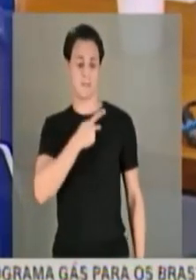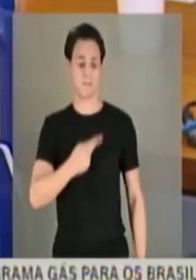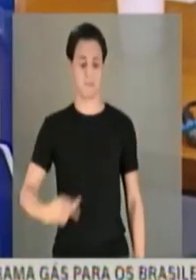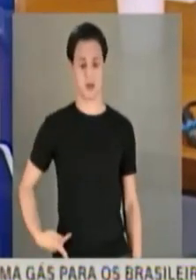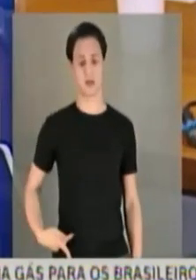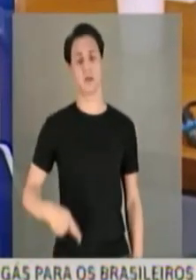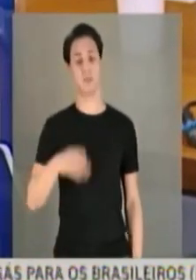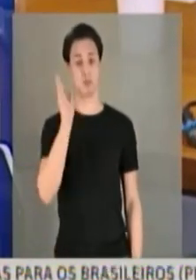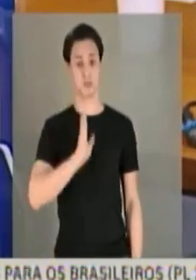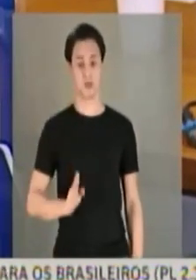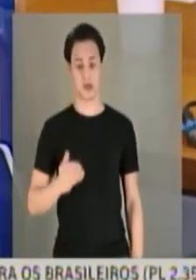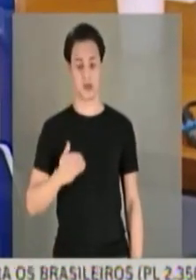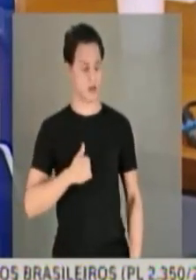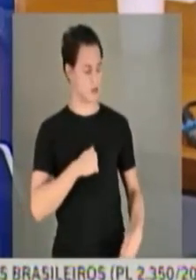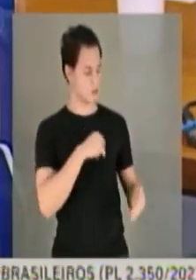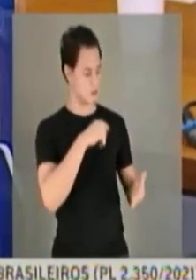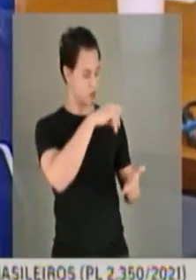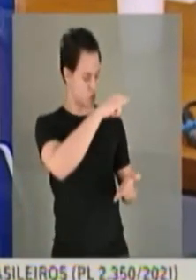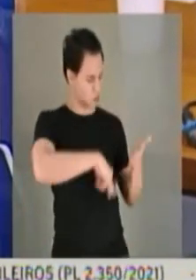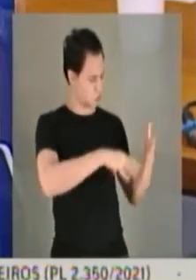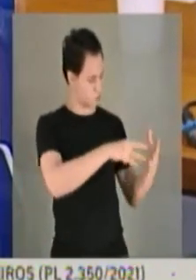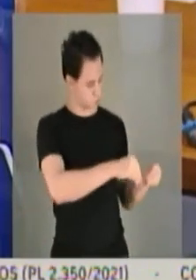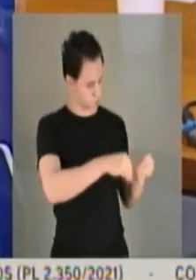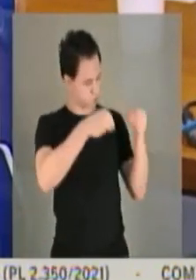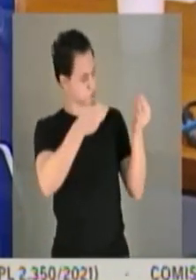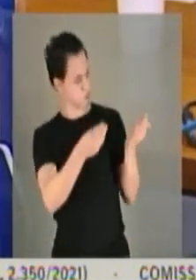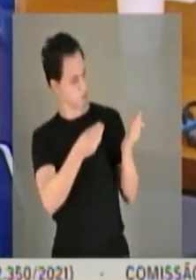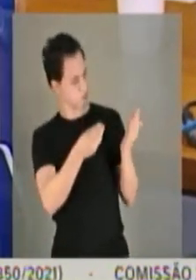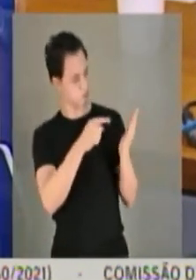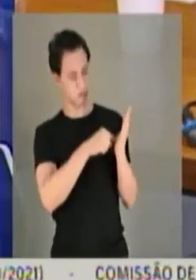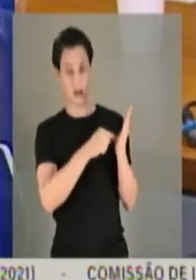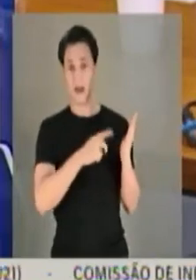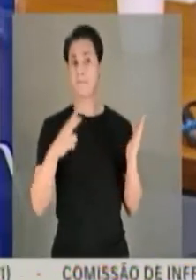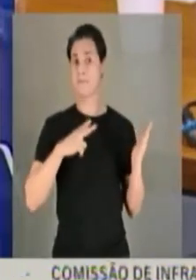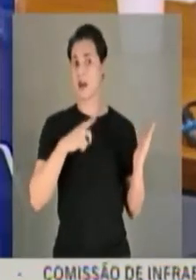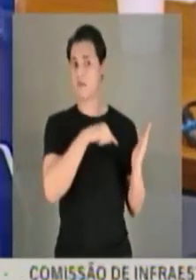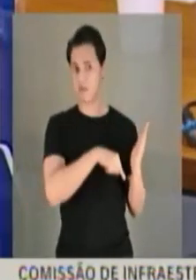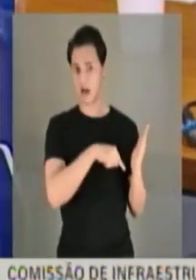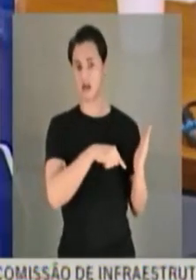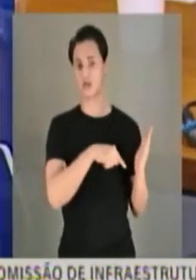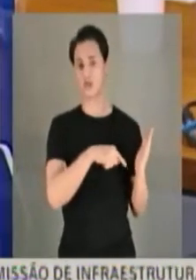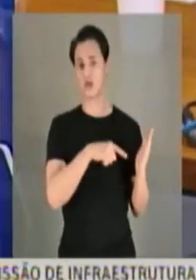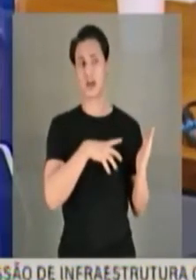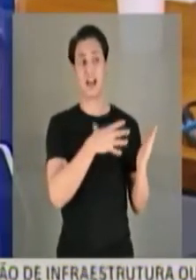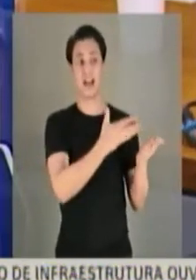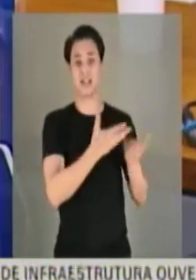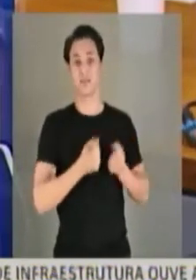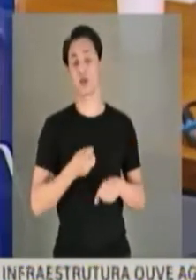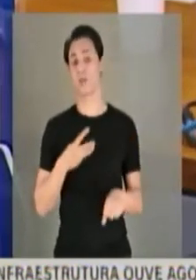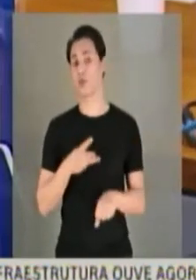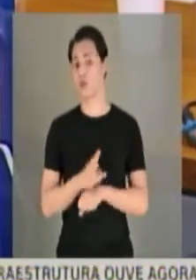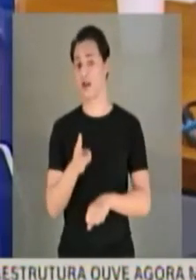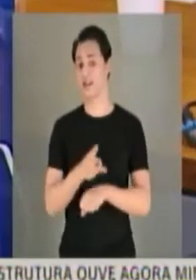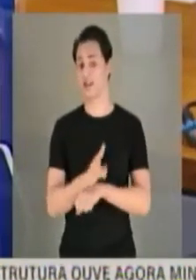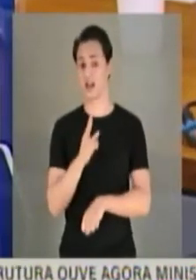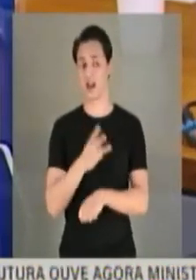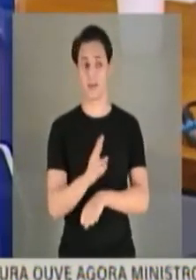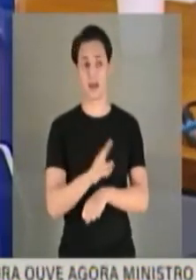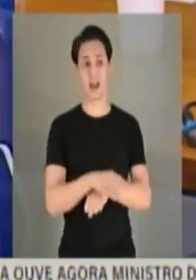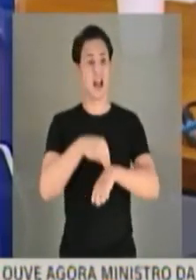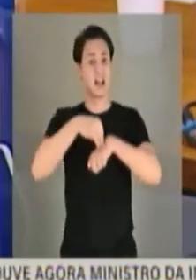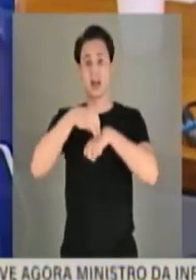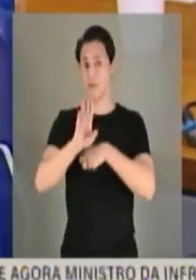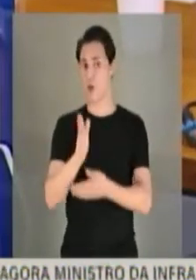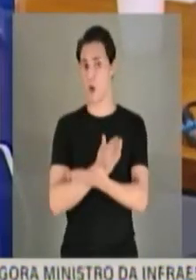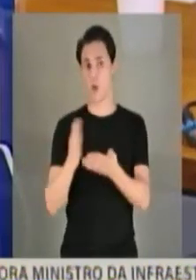apropriou de um documento conhecidamente privado, que havia recebido por WhatsApp, encaminhou para algum